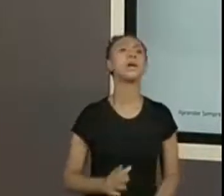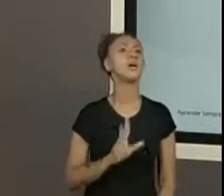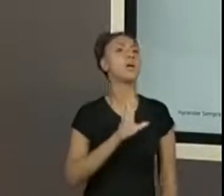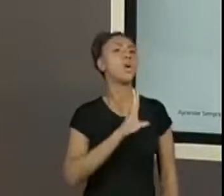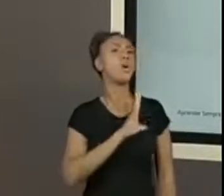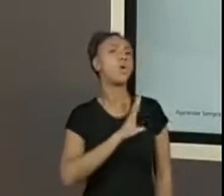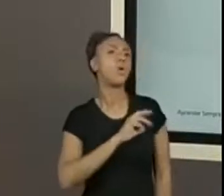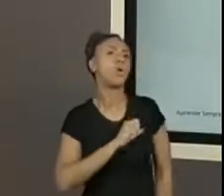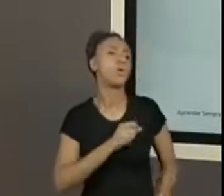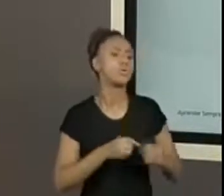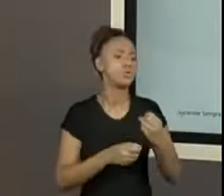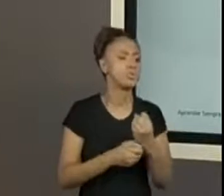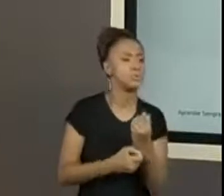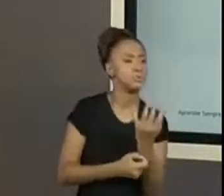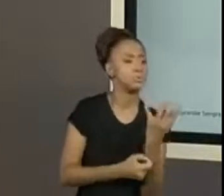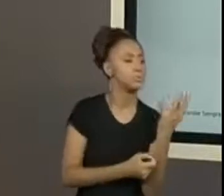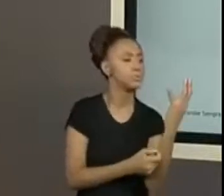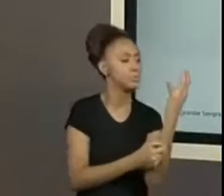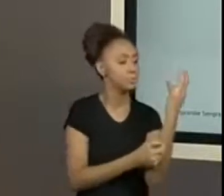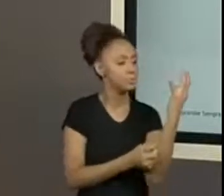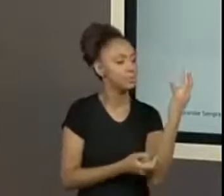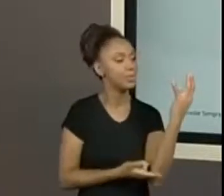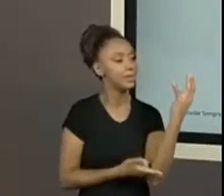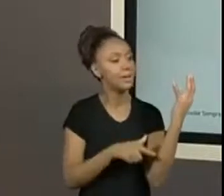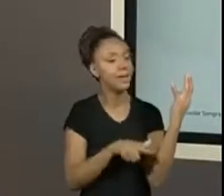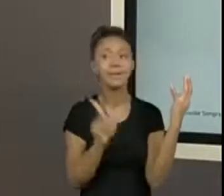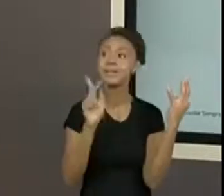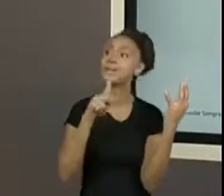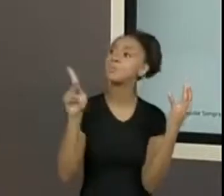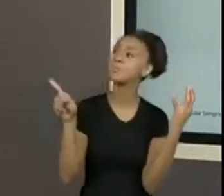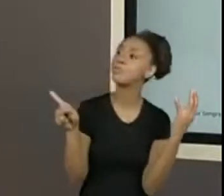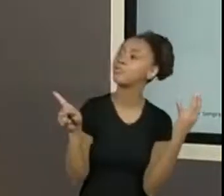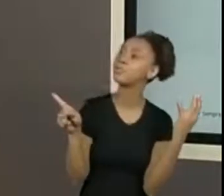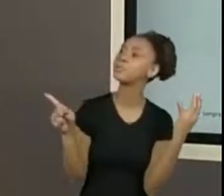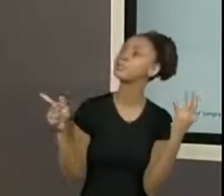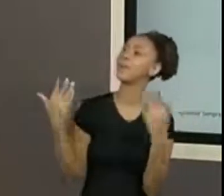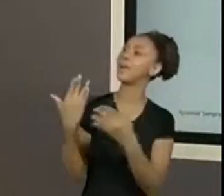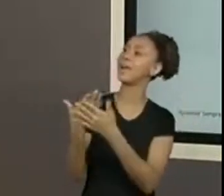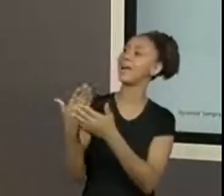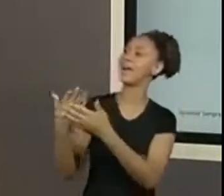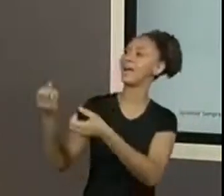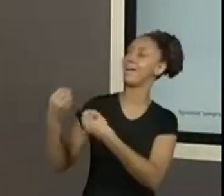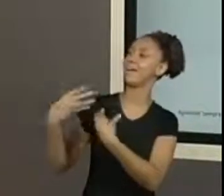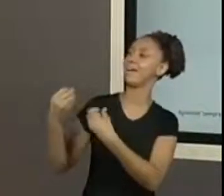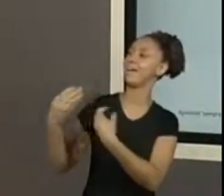da rosa que nasceu no meu jardim. Gosto mais da professora que dá aula para mim.